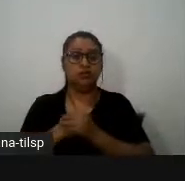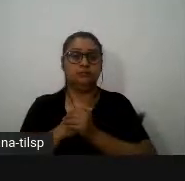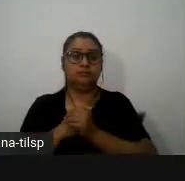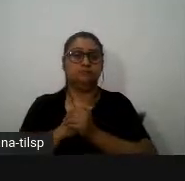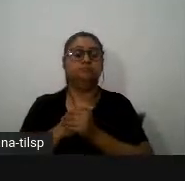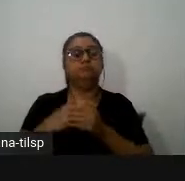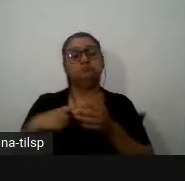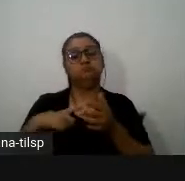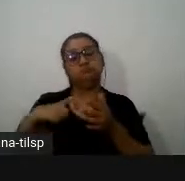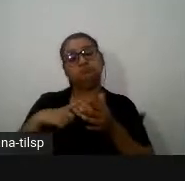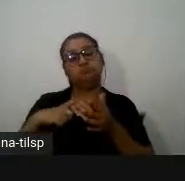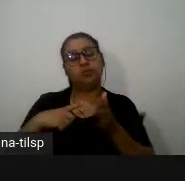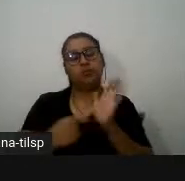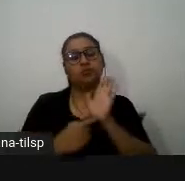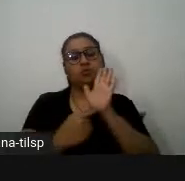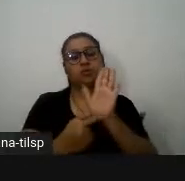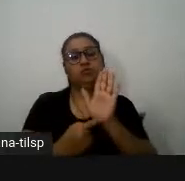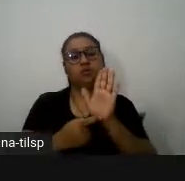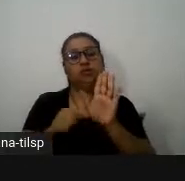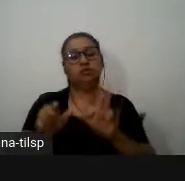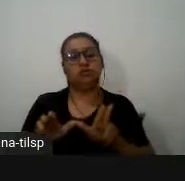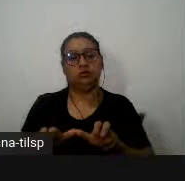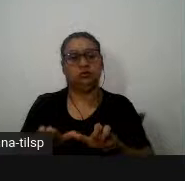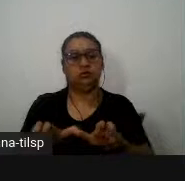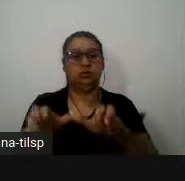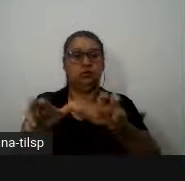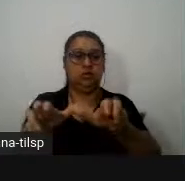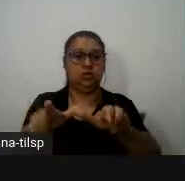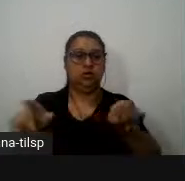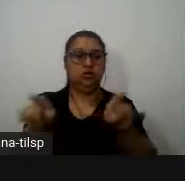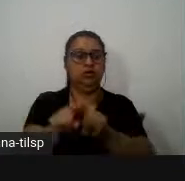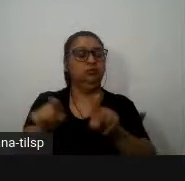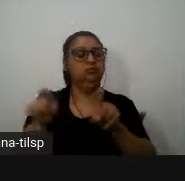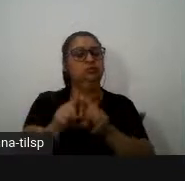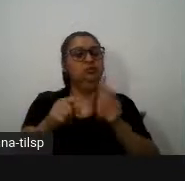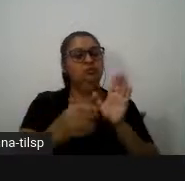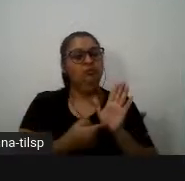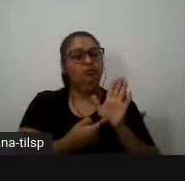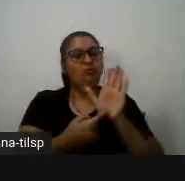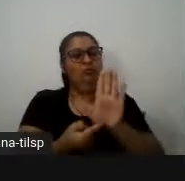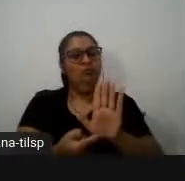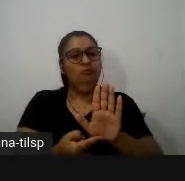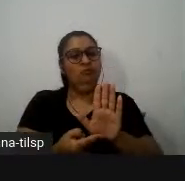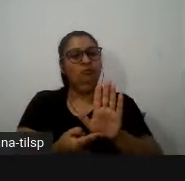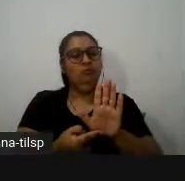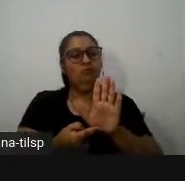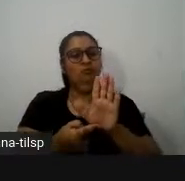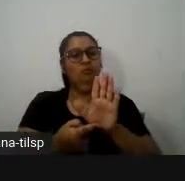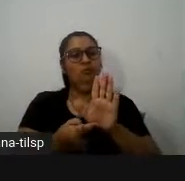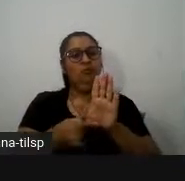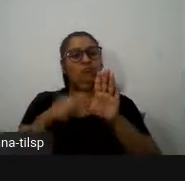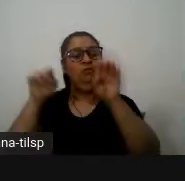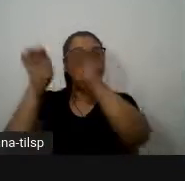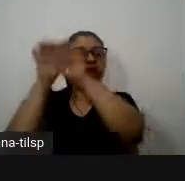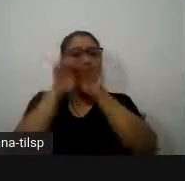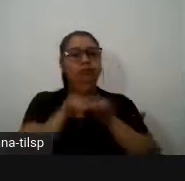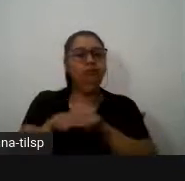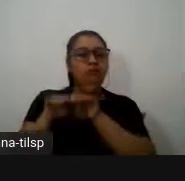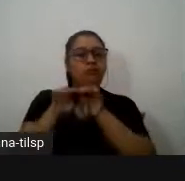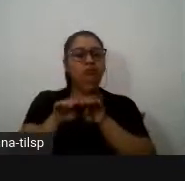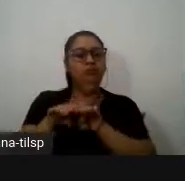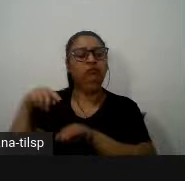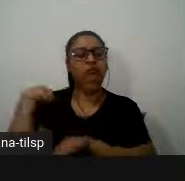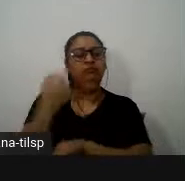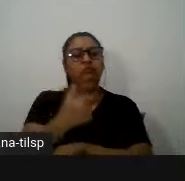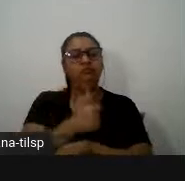dados das análises que convocam então esta questão de parâmetros e sobretudo de tendências